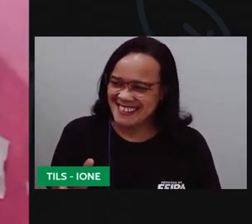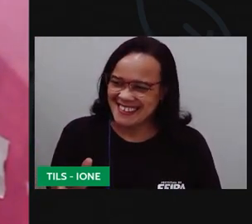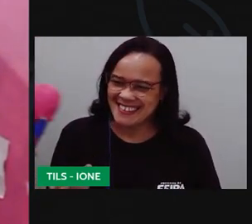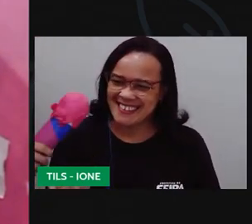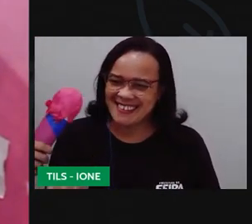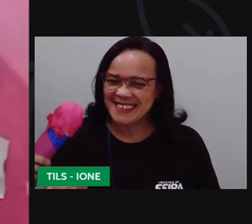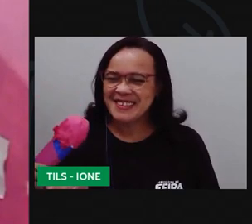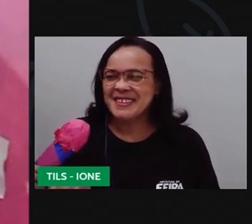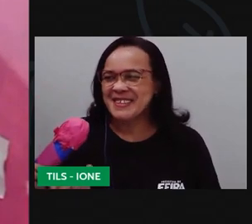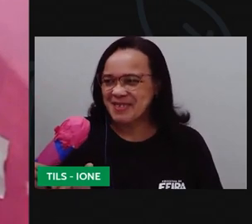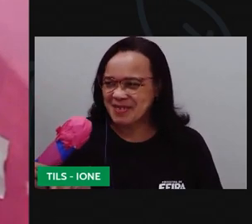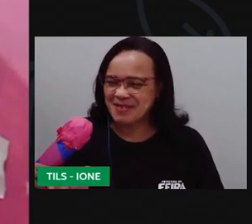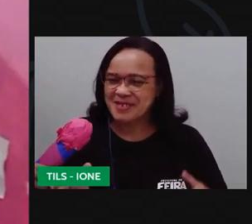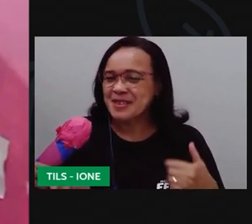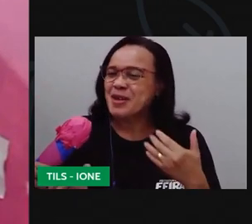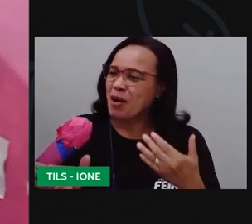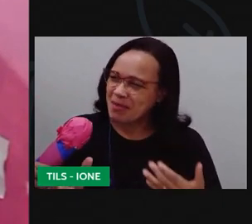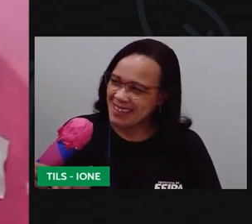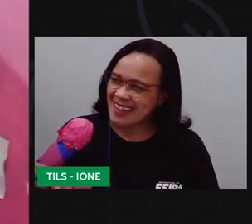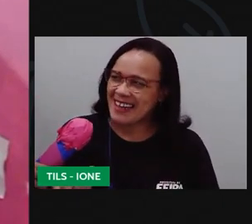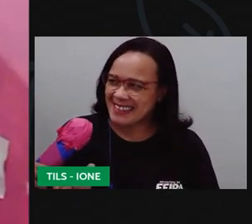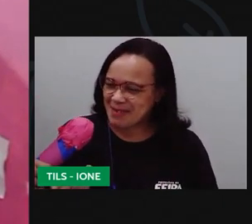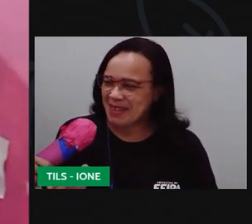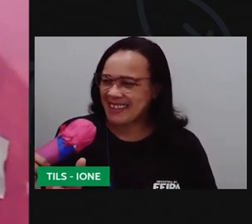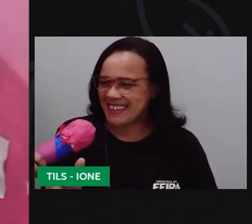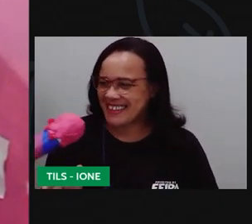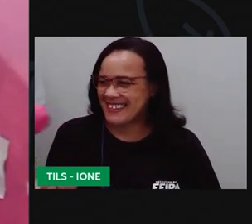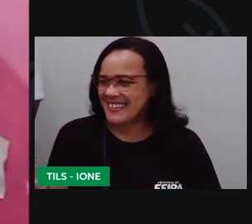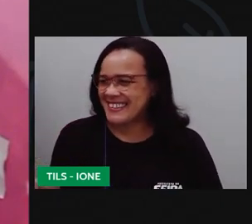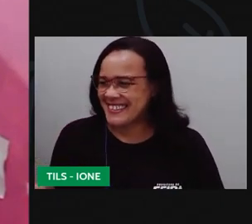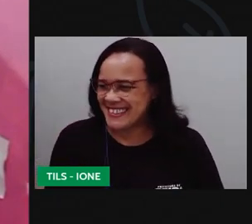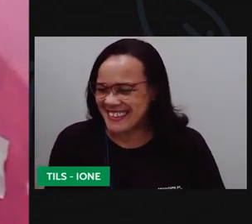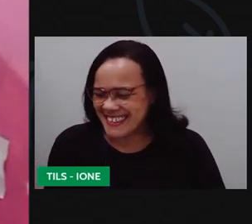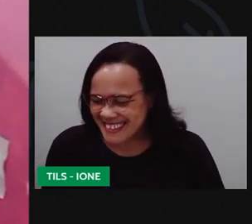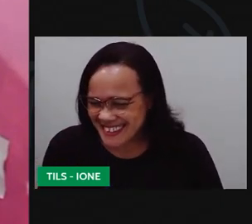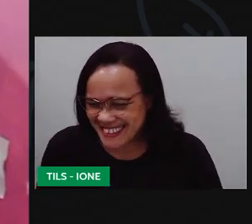chota a Pro Maria é de abelhinho é unida e a Maria